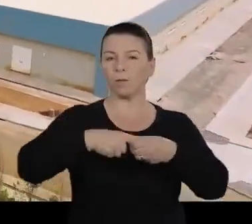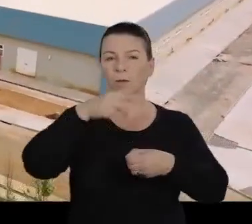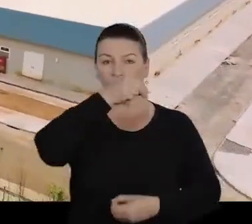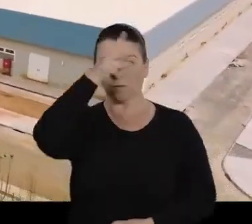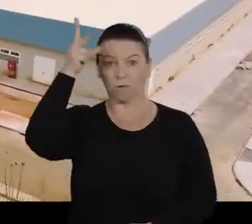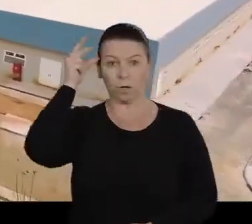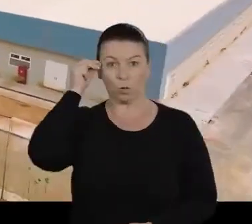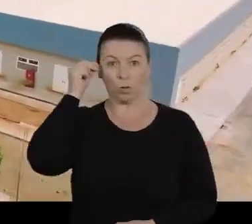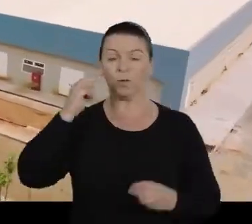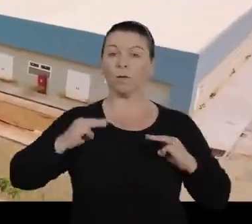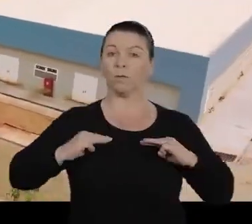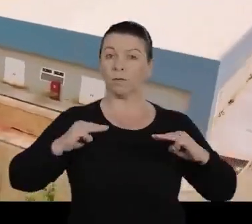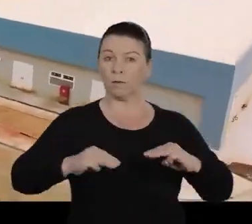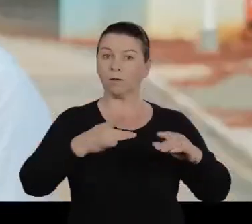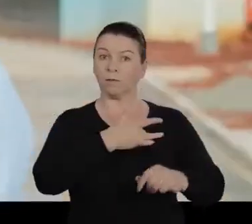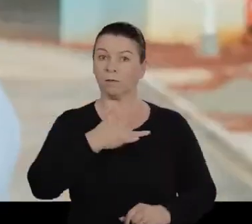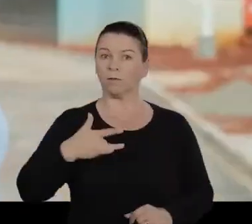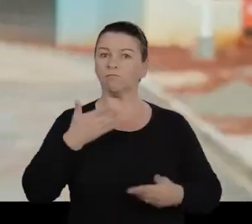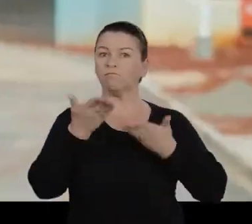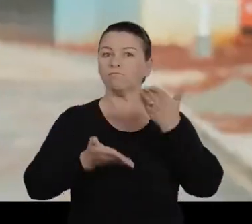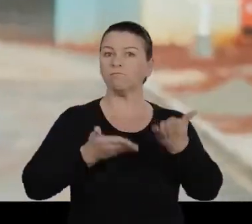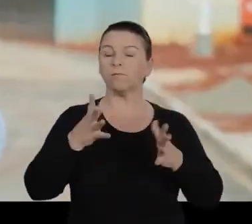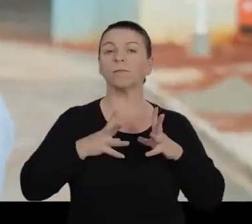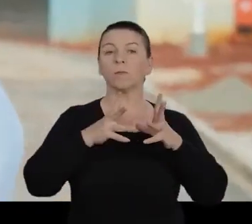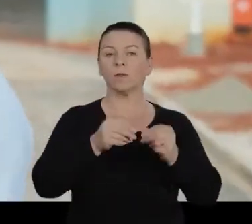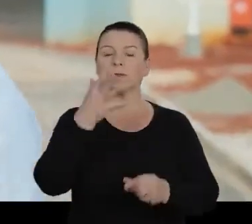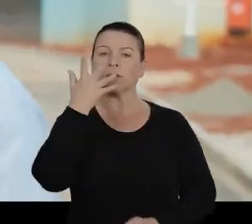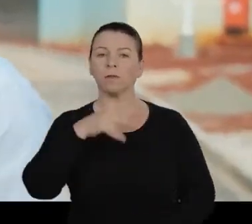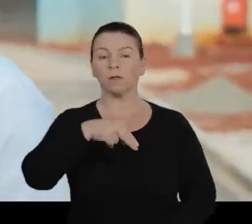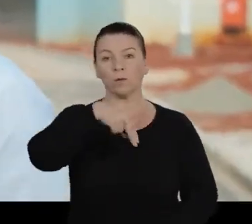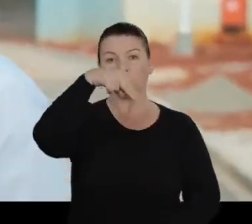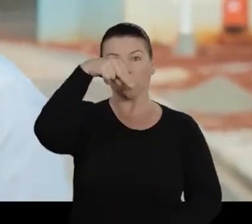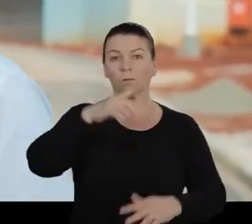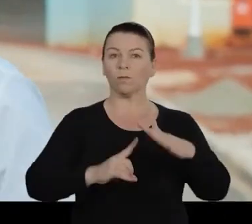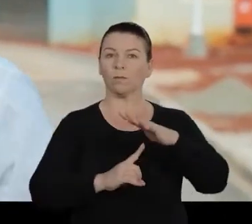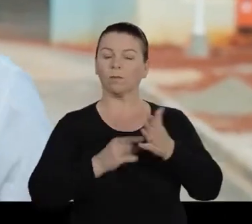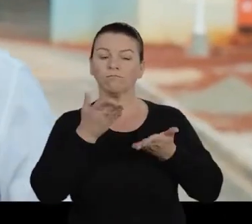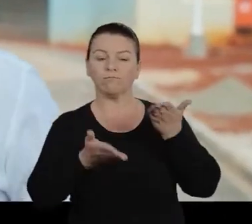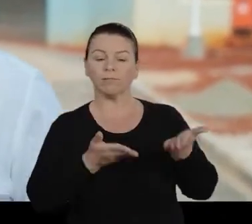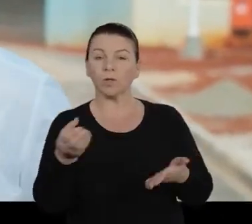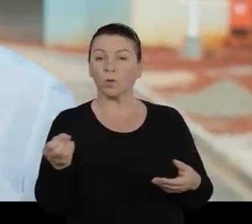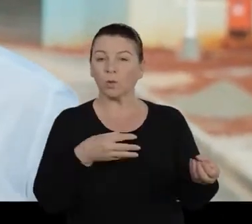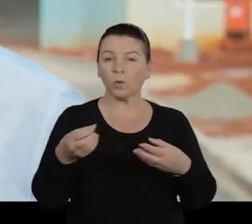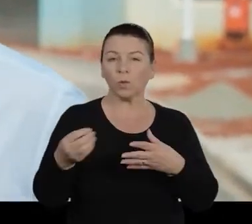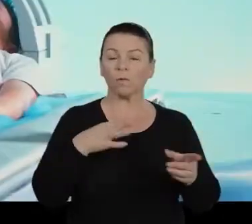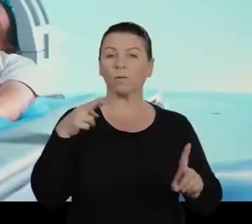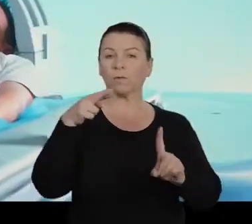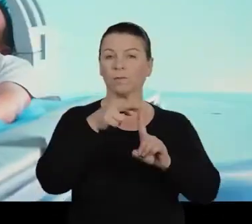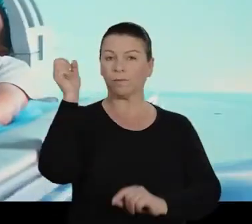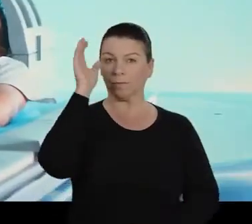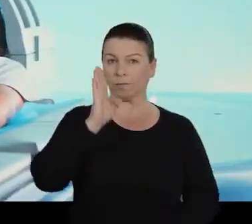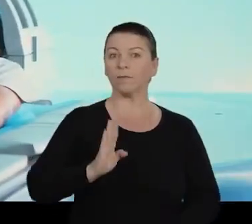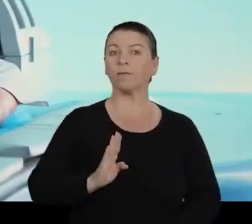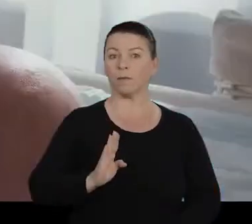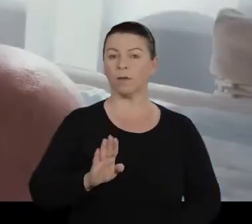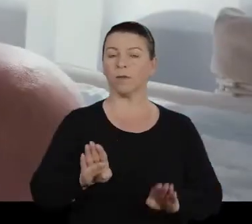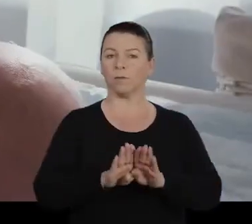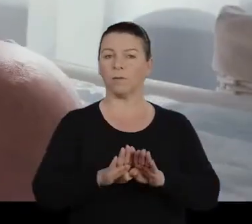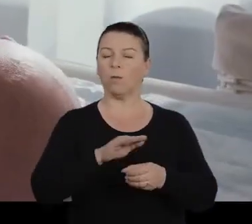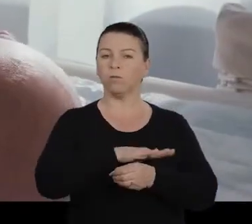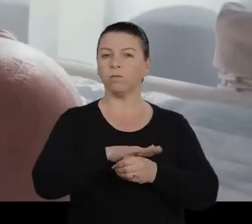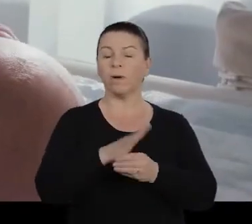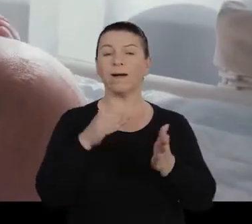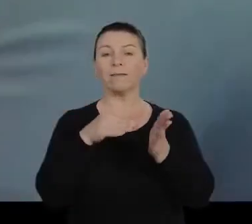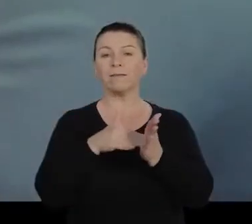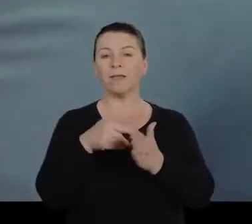a Prefeitura e o Ministério da Saúde. Que vai atender as crianças do norte do Paraná com tratamentos modernos e de referência para o Brasil.